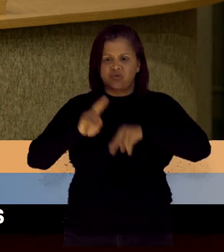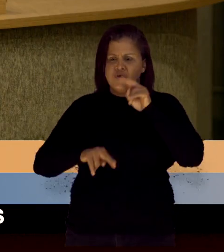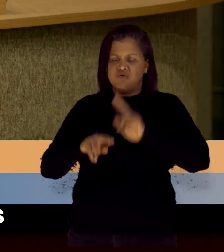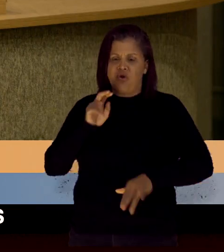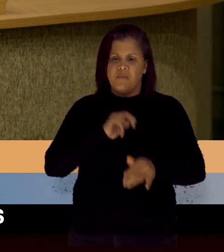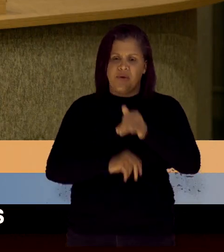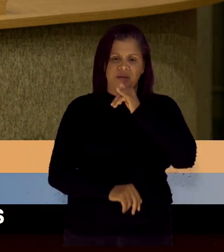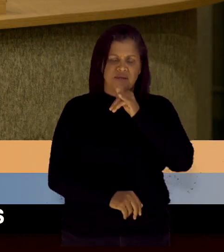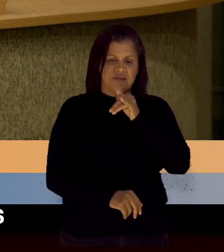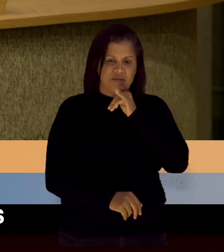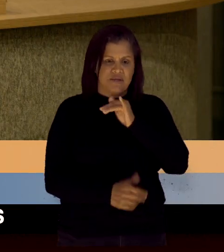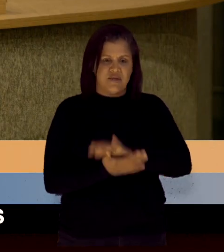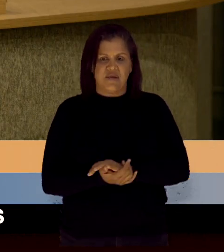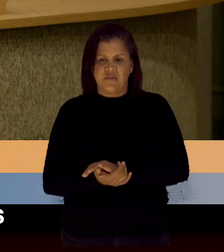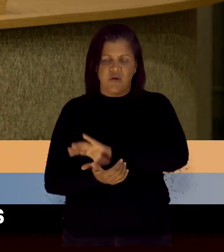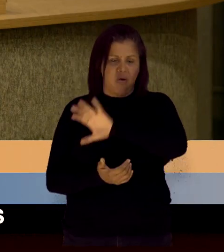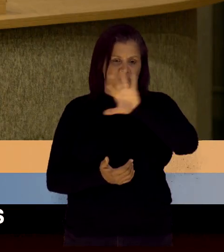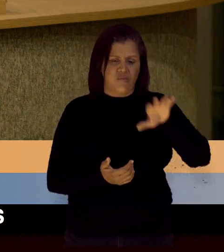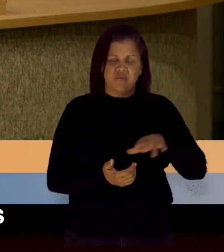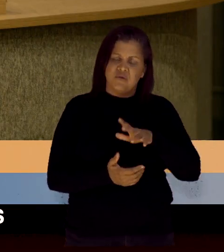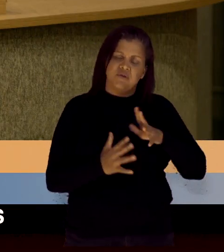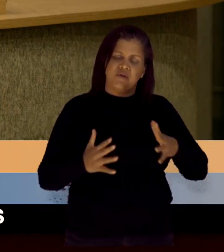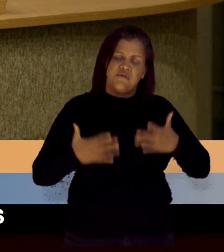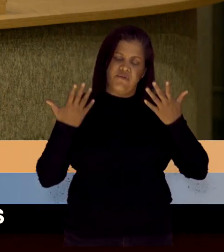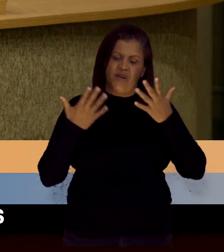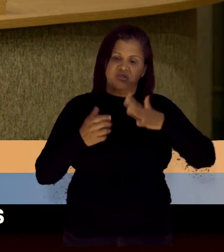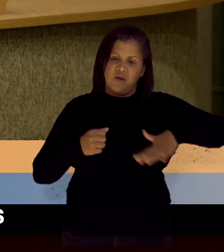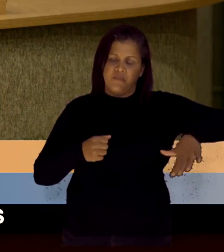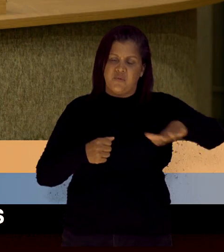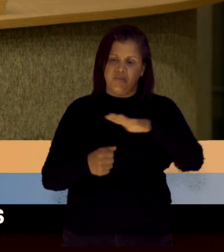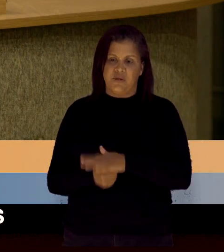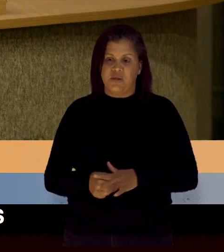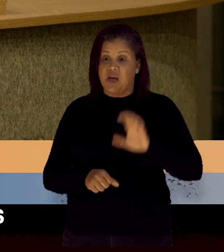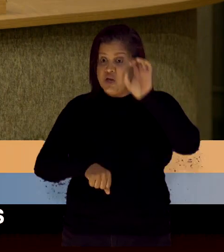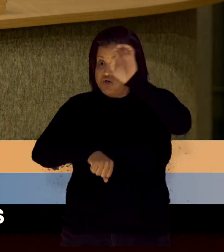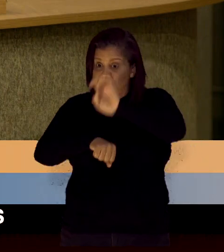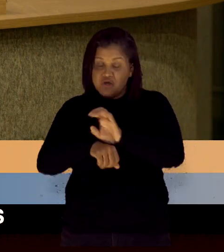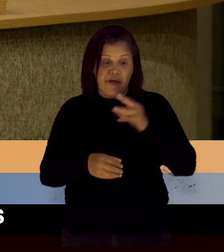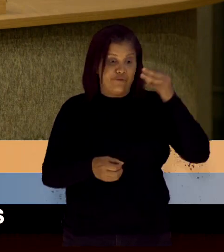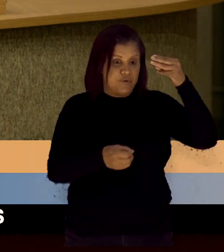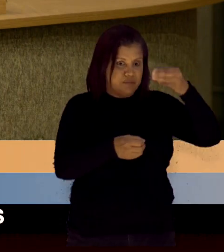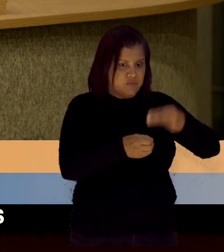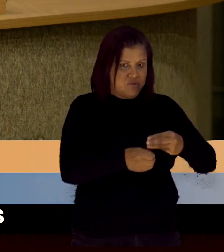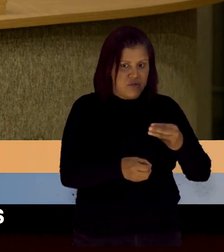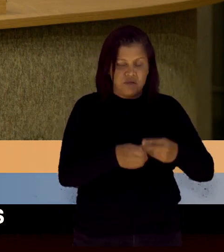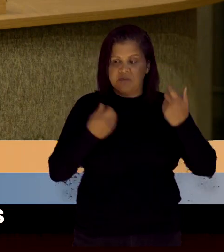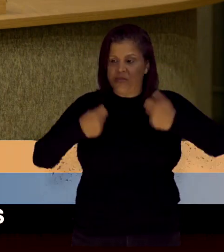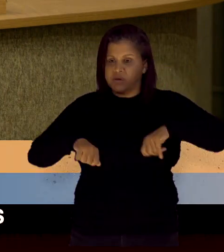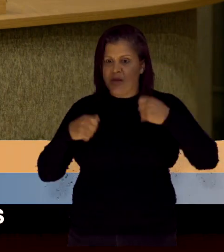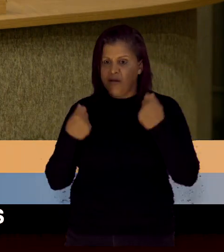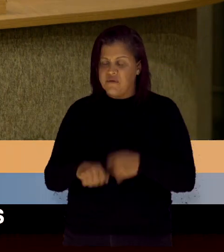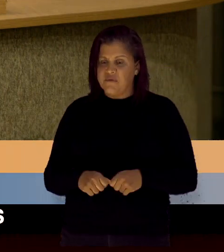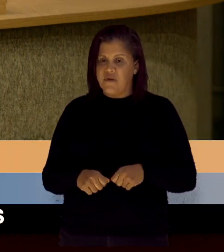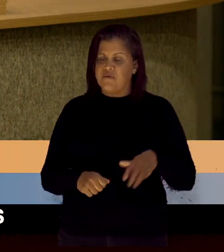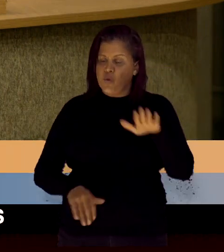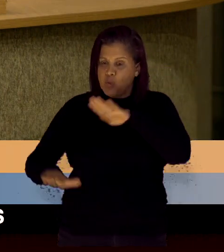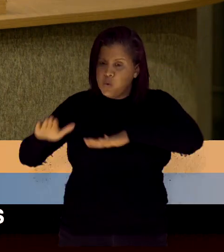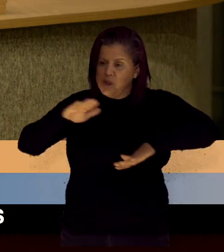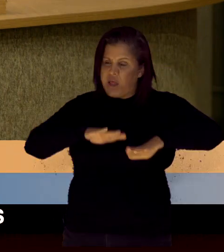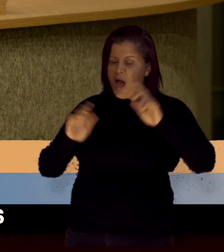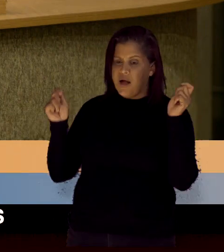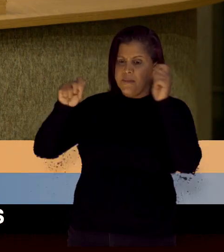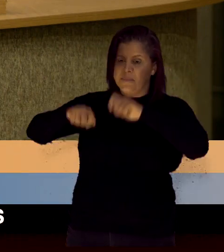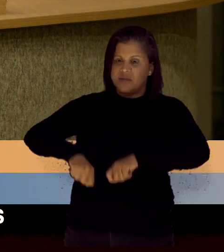camarotização dessas festas públicas. Estado e município devem preservar a